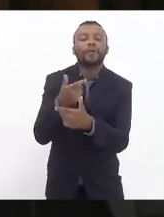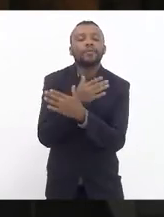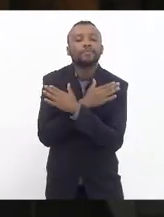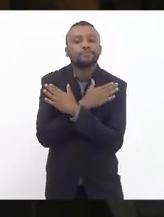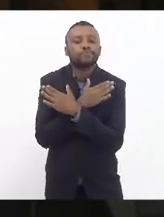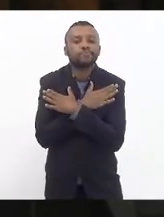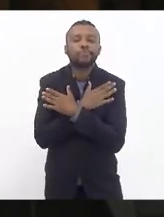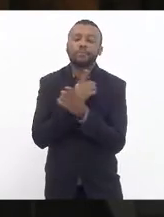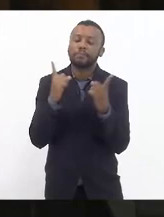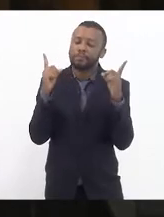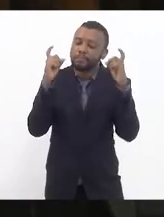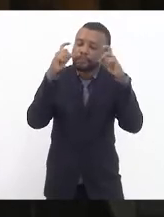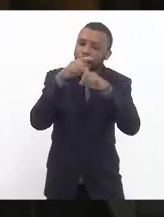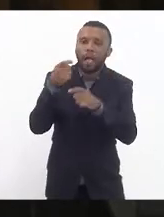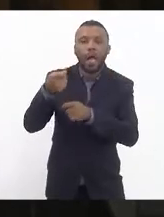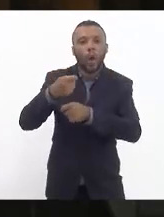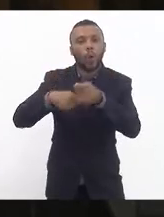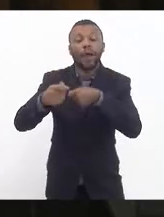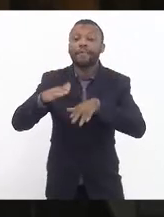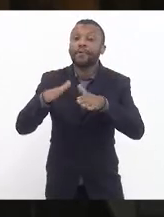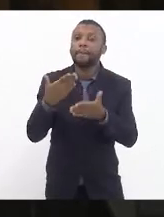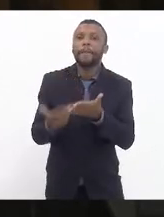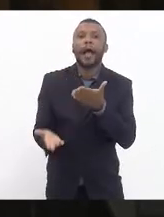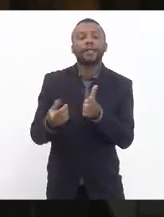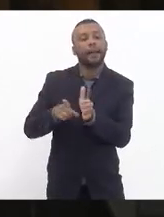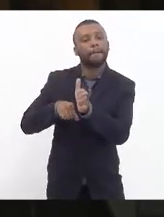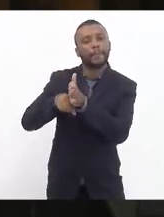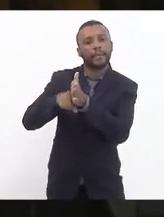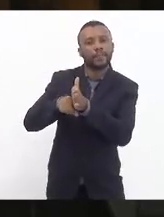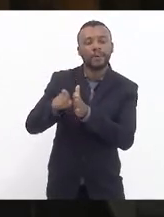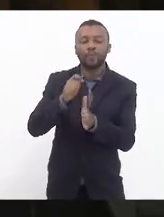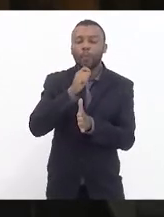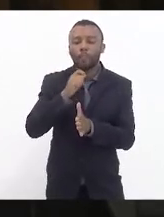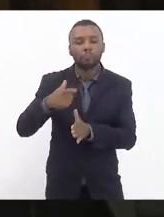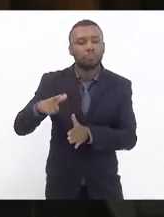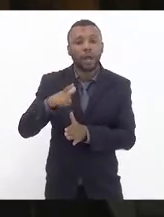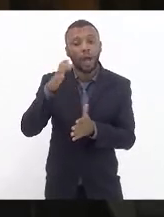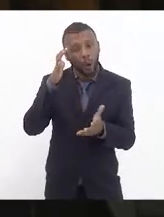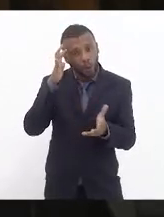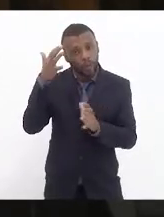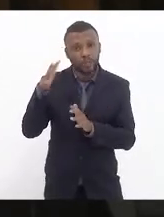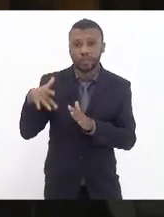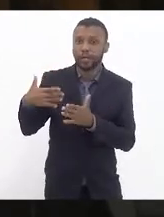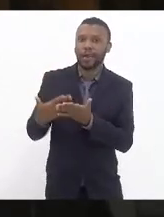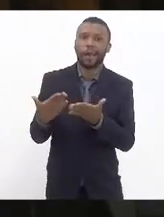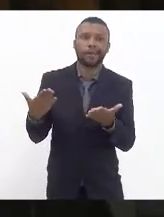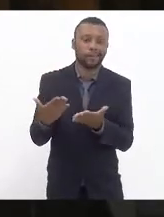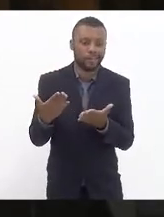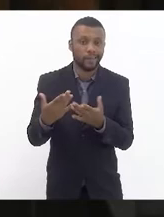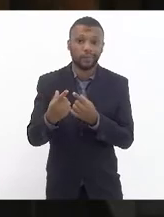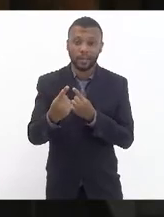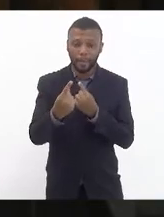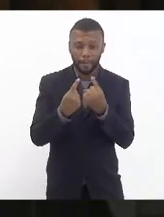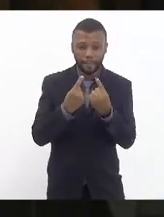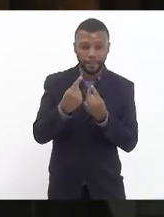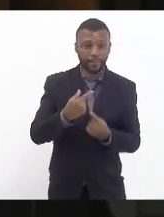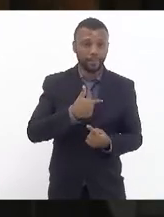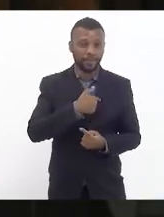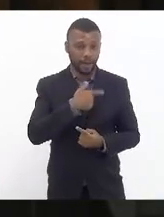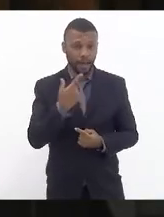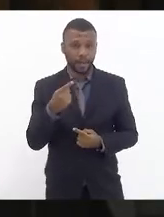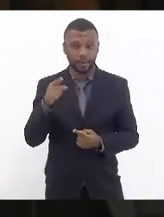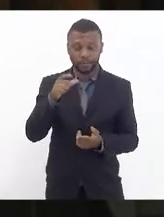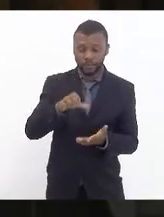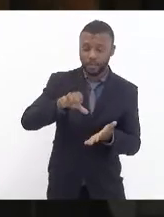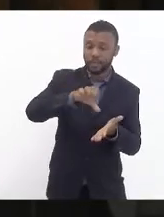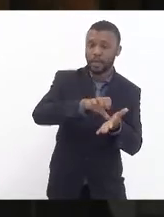e às vezes perdem a perícia por não ter condições de chegar até aqui a presidente Vargas na sede do Detran para realizar